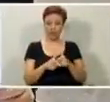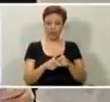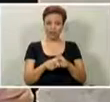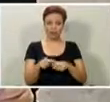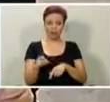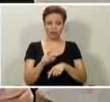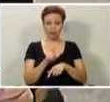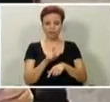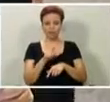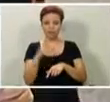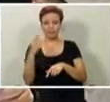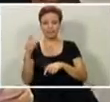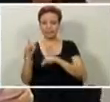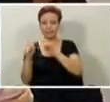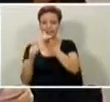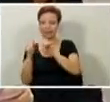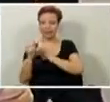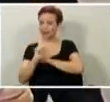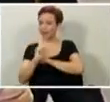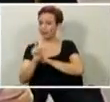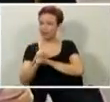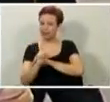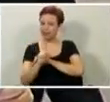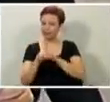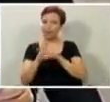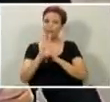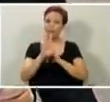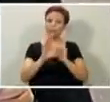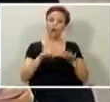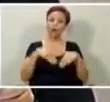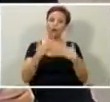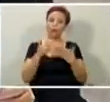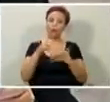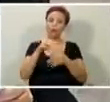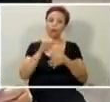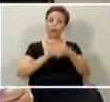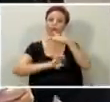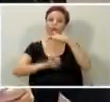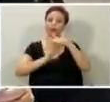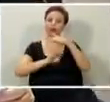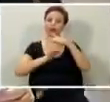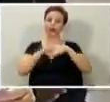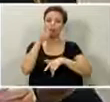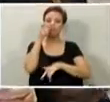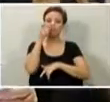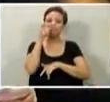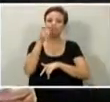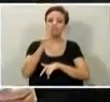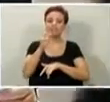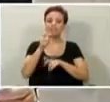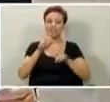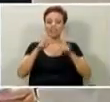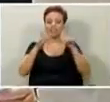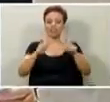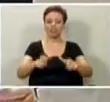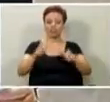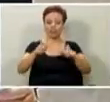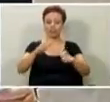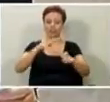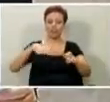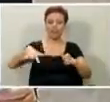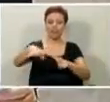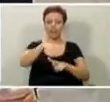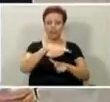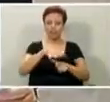SP Turismo faz, mas que setores empresariais estão de olho naquele espaço e naquela região que é uma